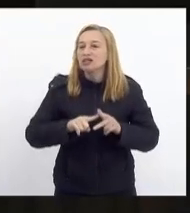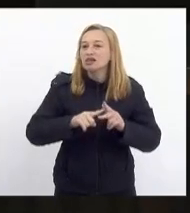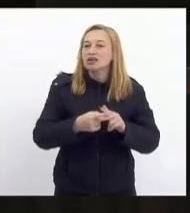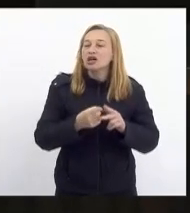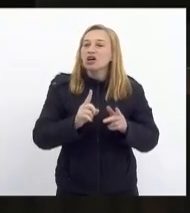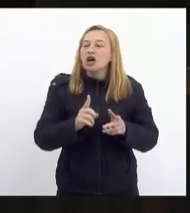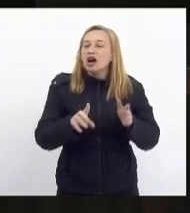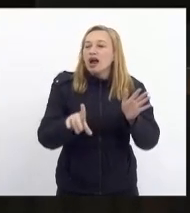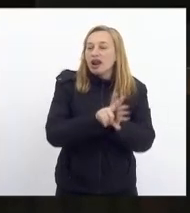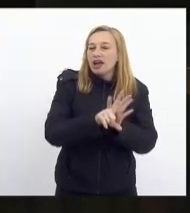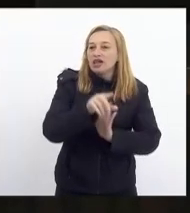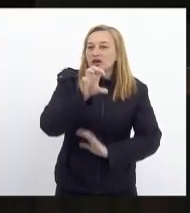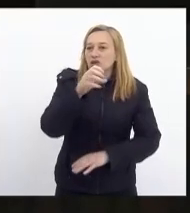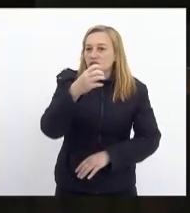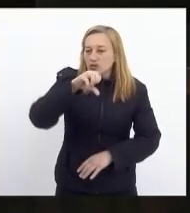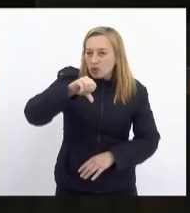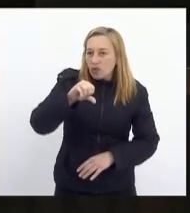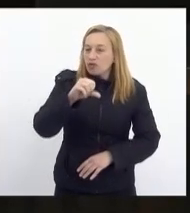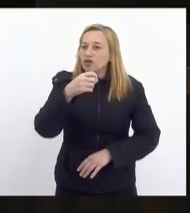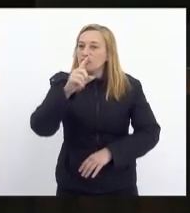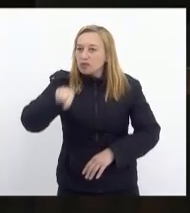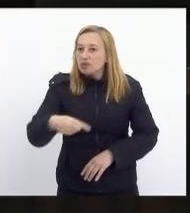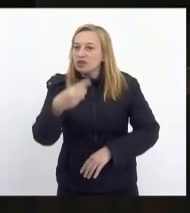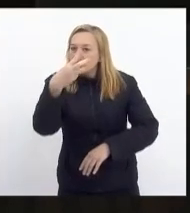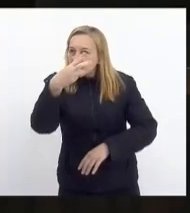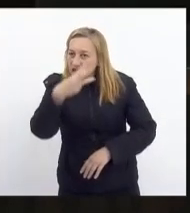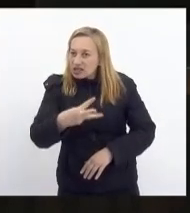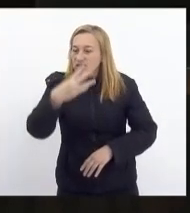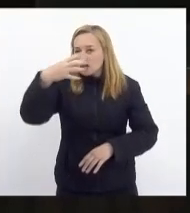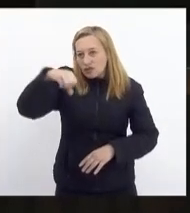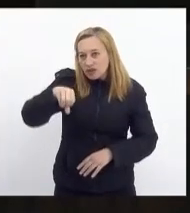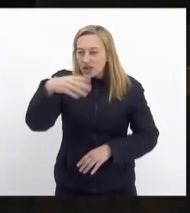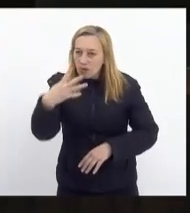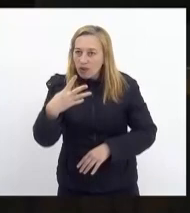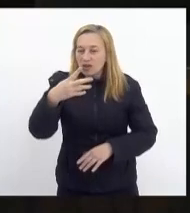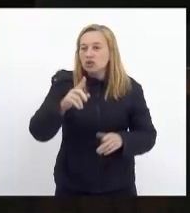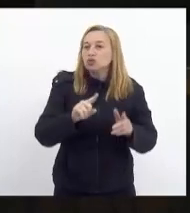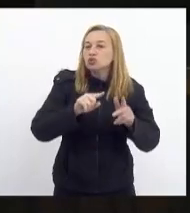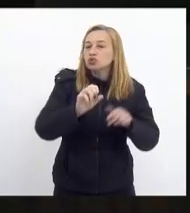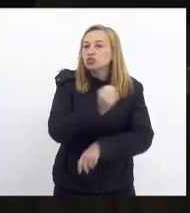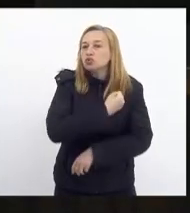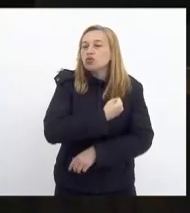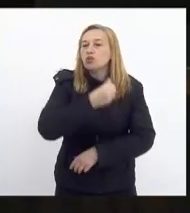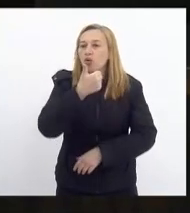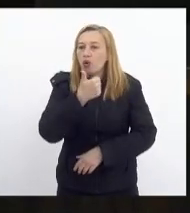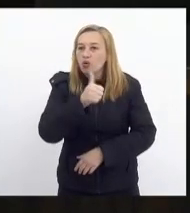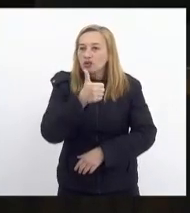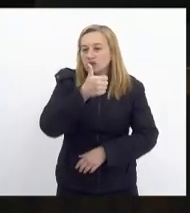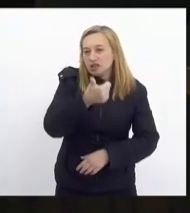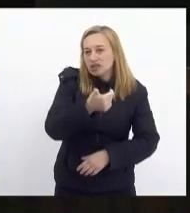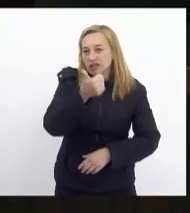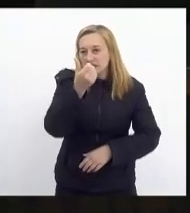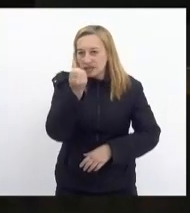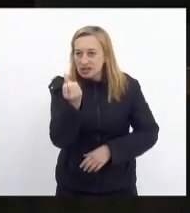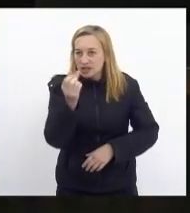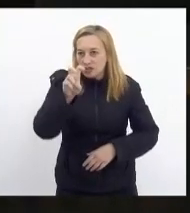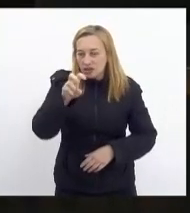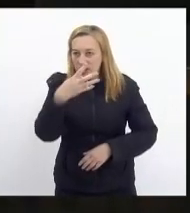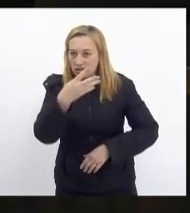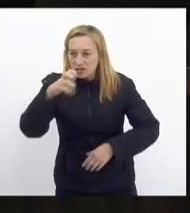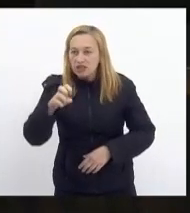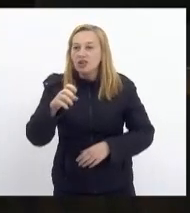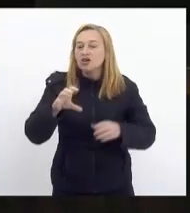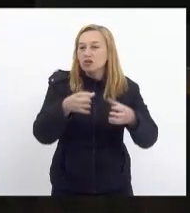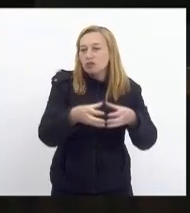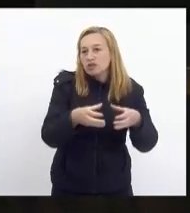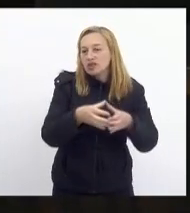número 9.394-96, número 11-645-2008. Parecer das Comissões de Constituição e